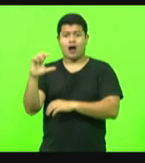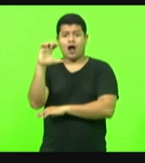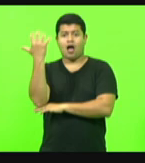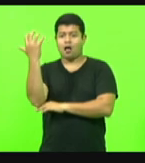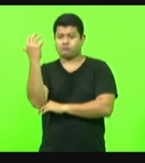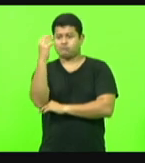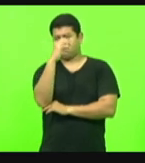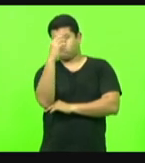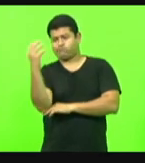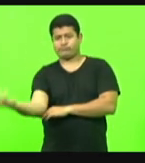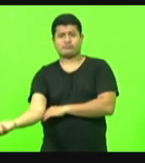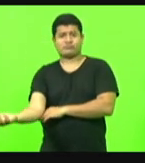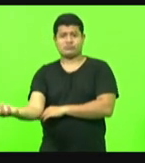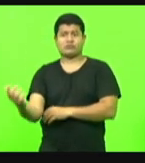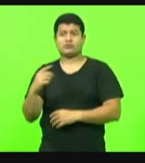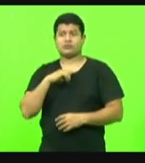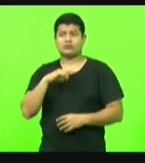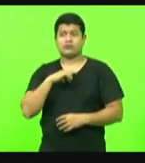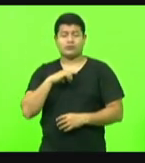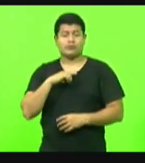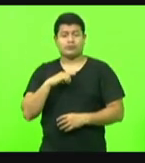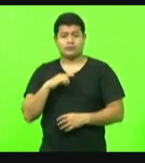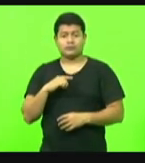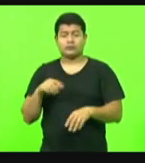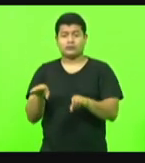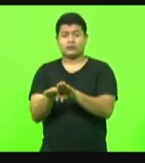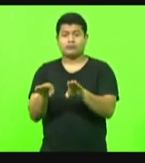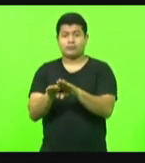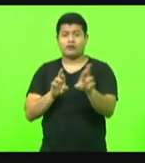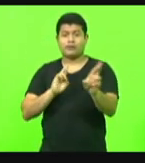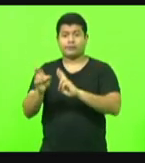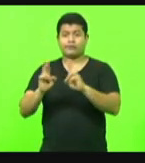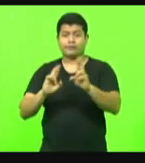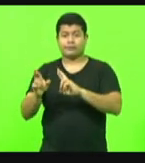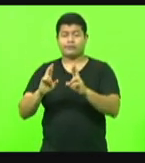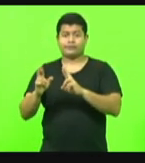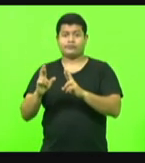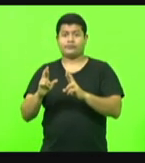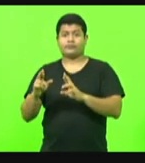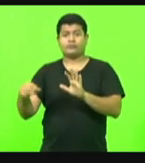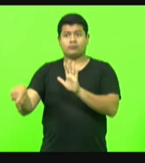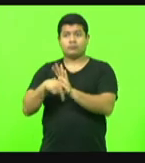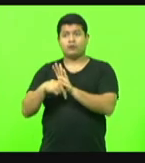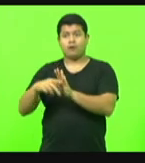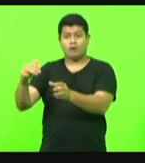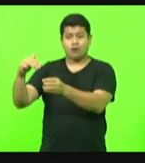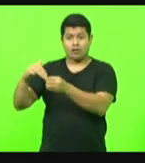danos nas rodovias municipais foram muito grandes,